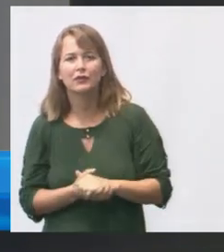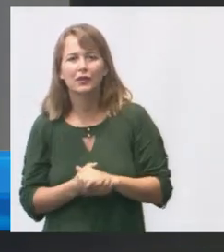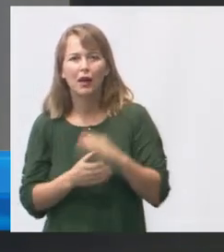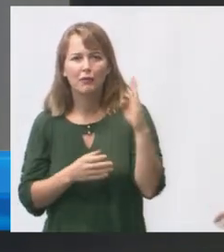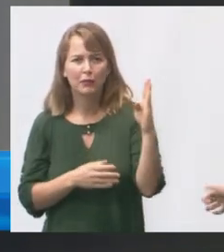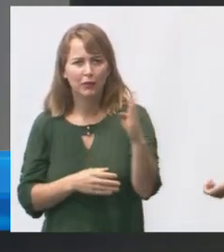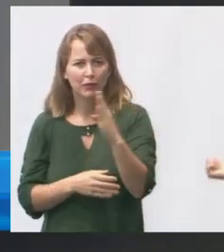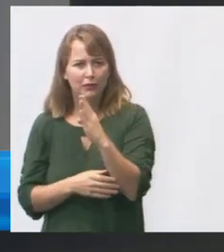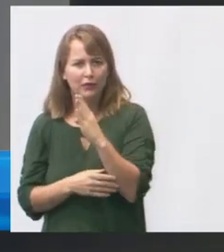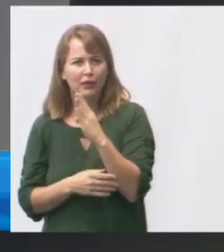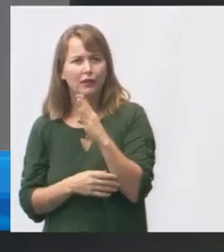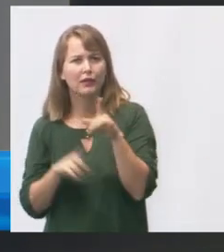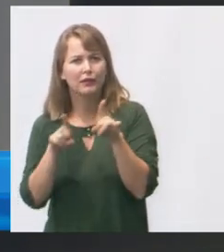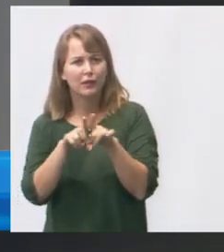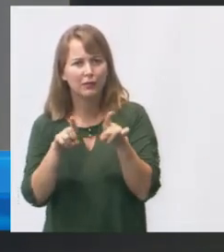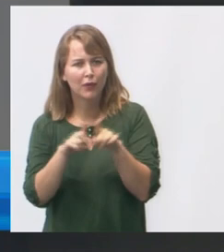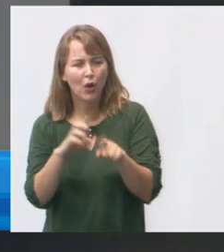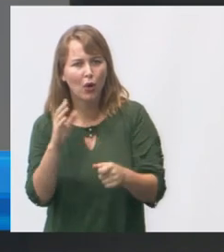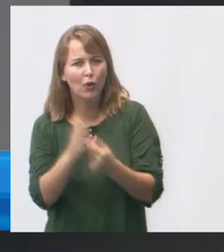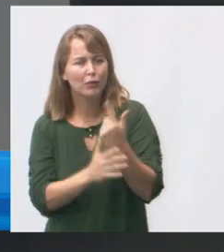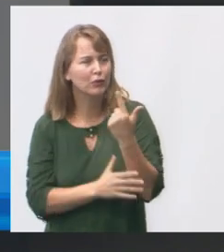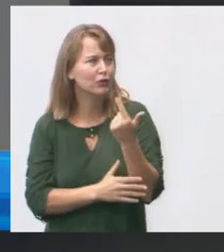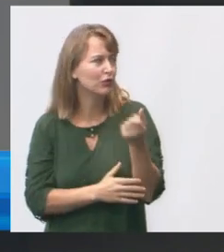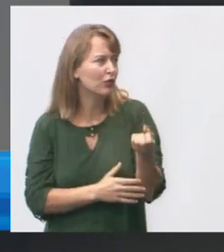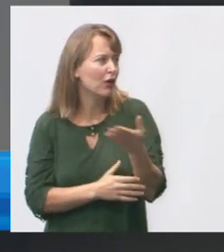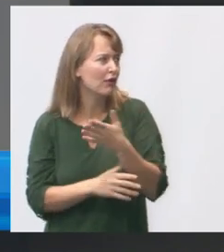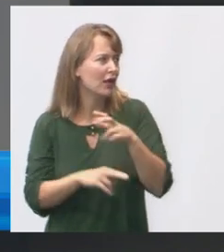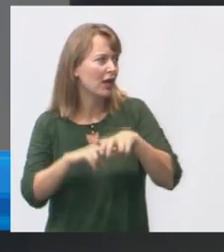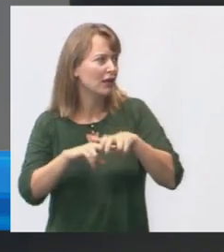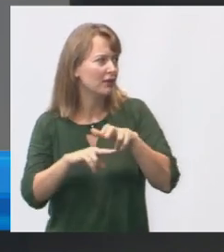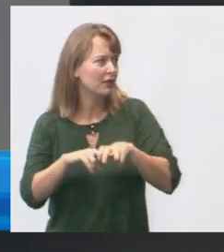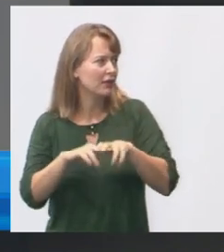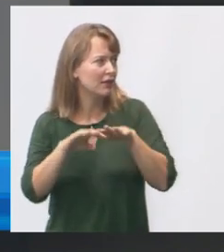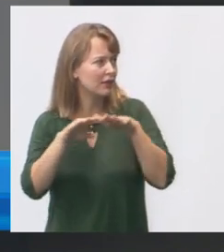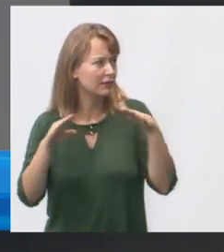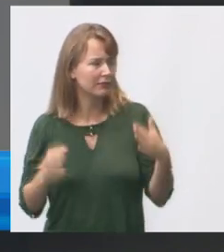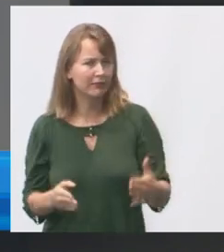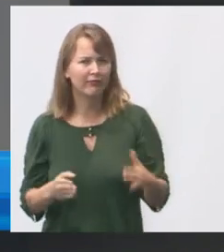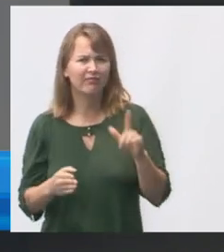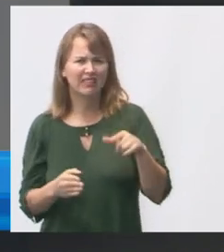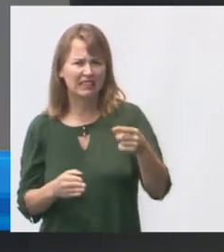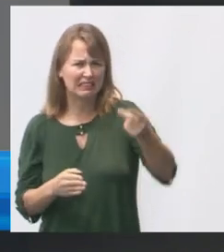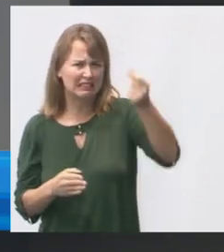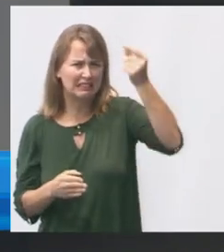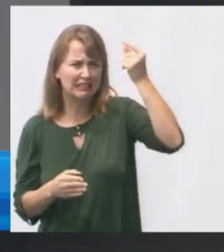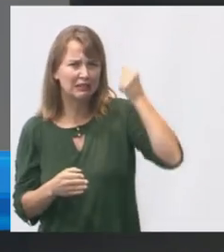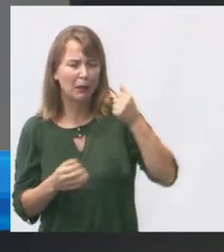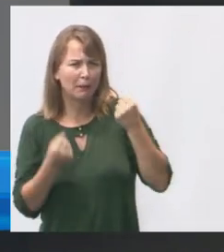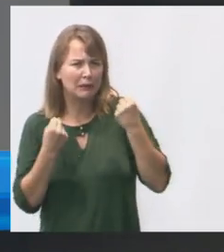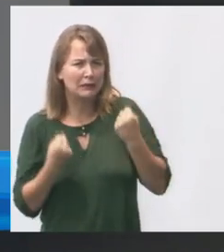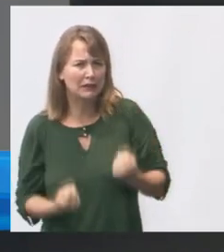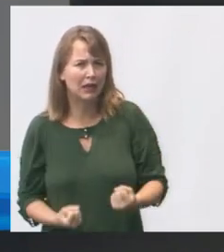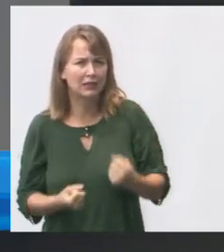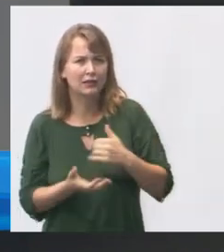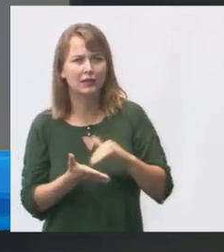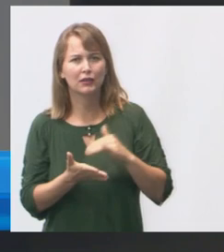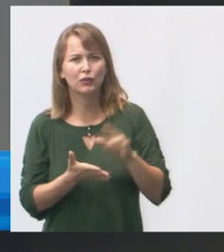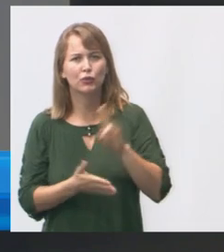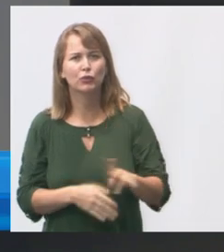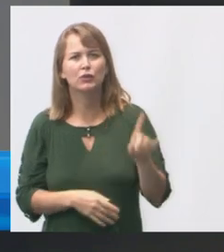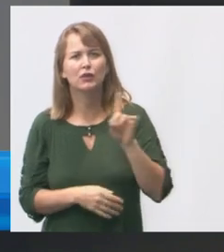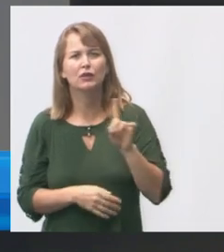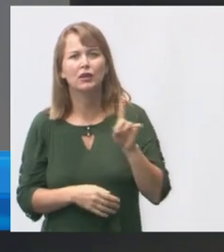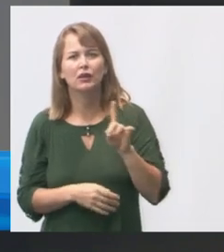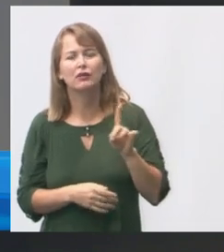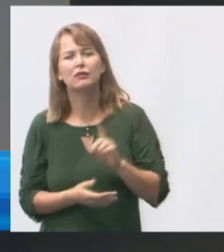biblioteca aqui também compra de novas cadeiras e carteiras aqui são aquelas antigas pesadas que a secretaria não usa mais nem a